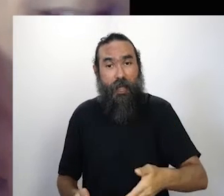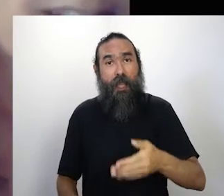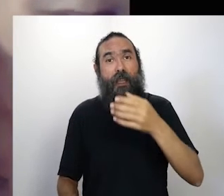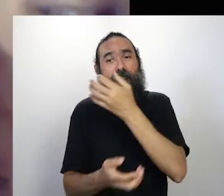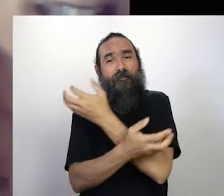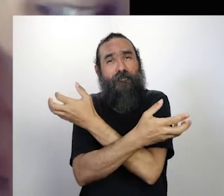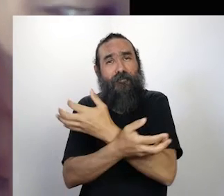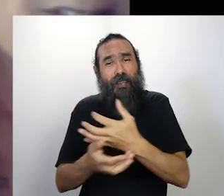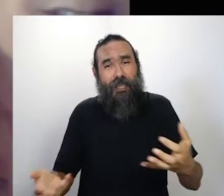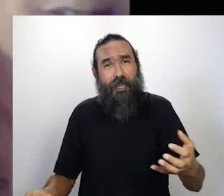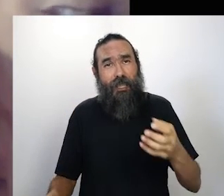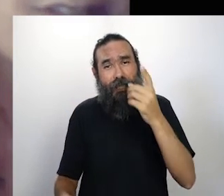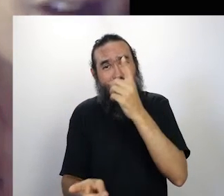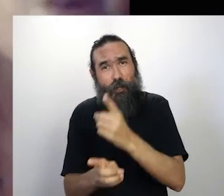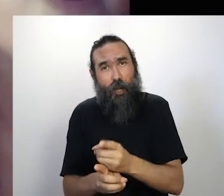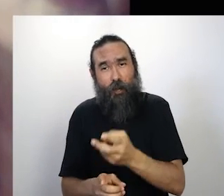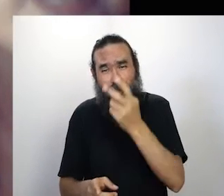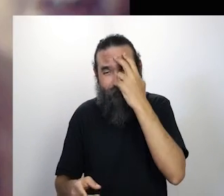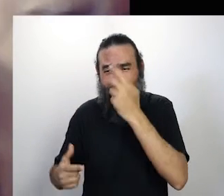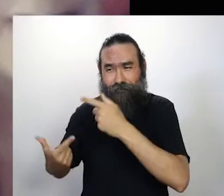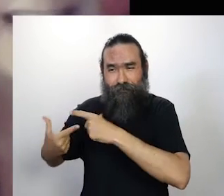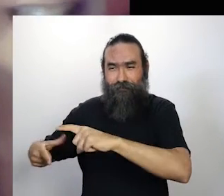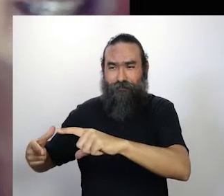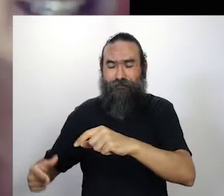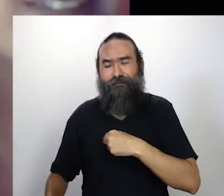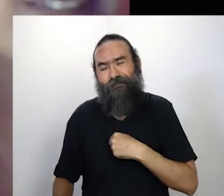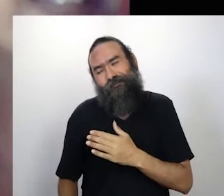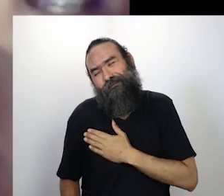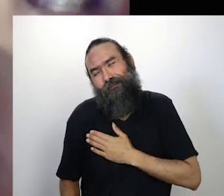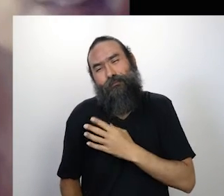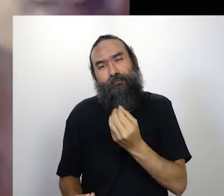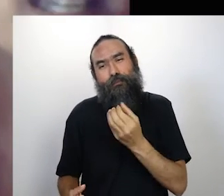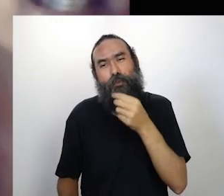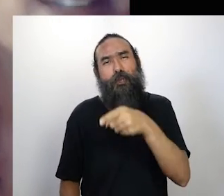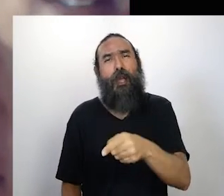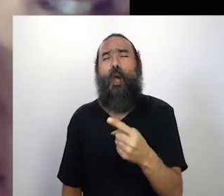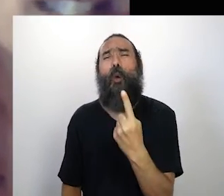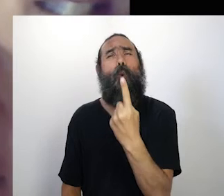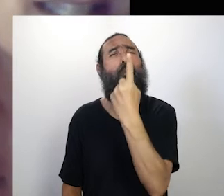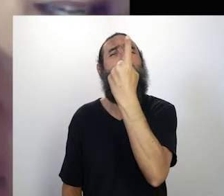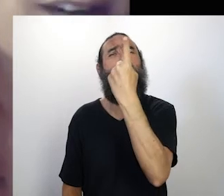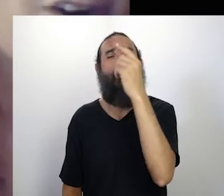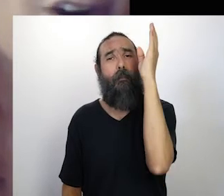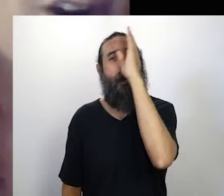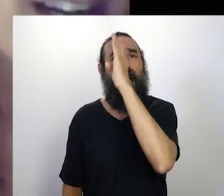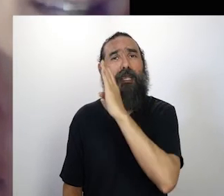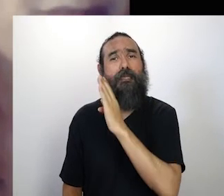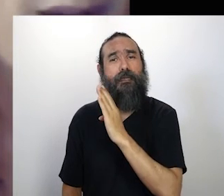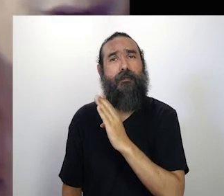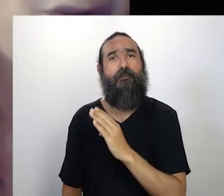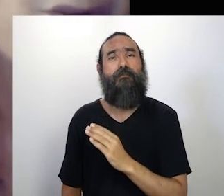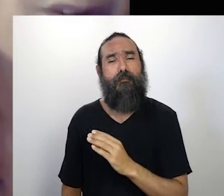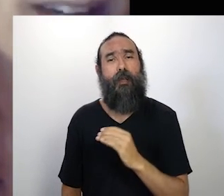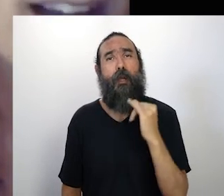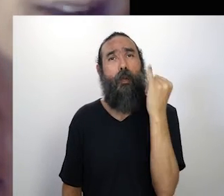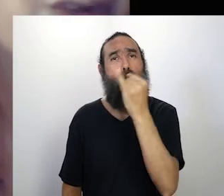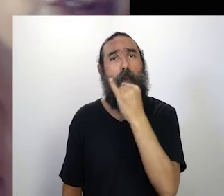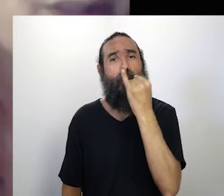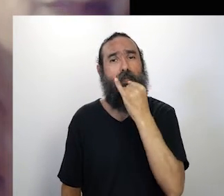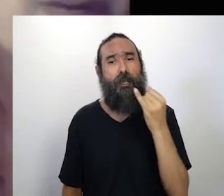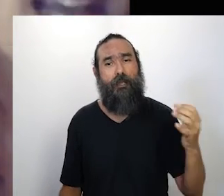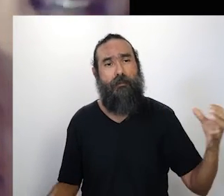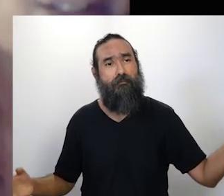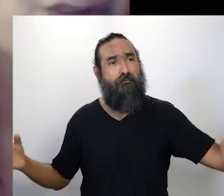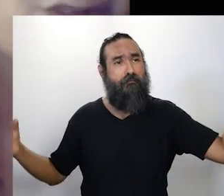eu tenho a maior admiração, que eu disse que é um festival único que acontece no Brasil, onde coloca no palco a